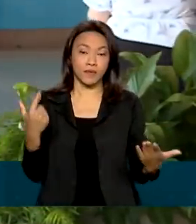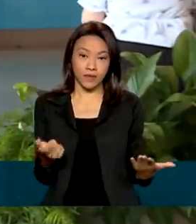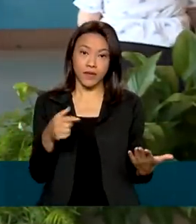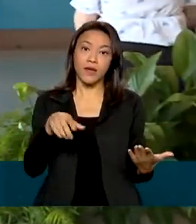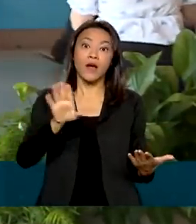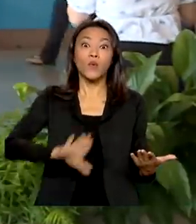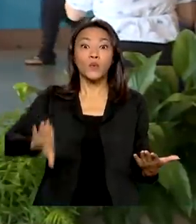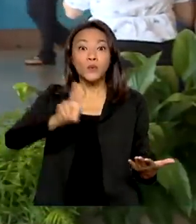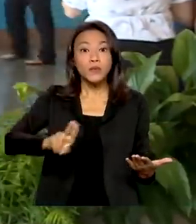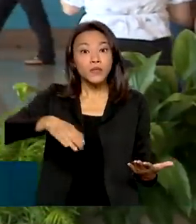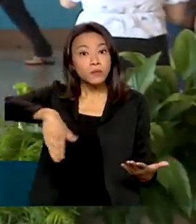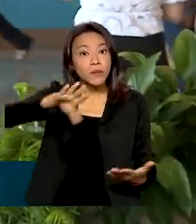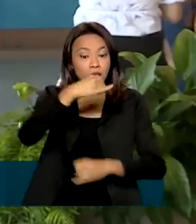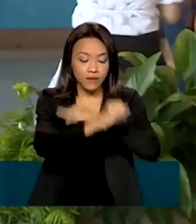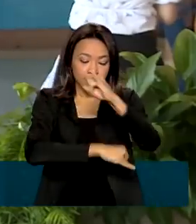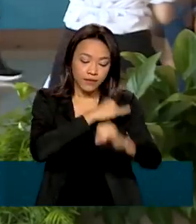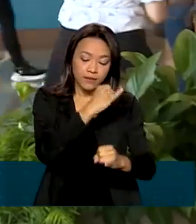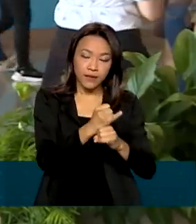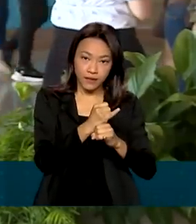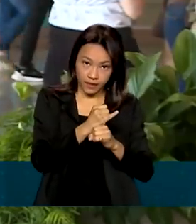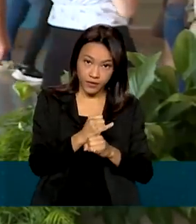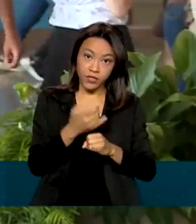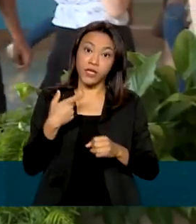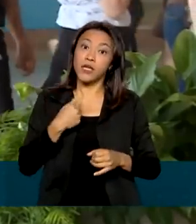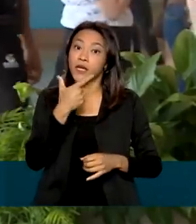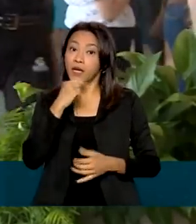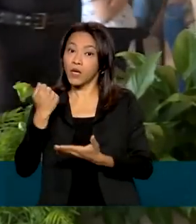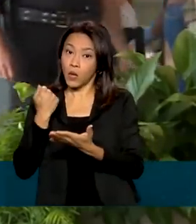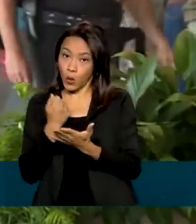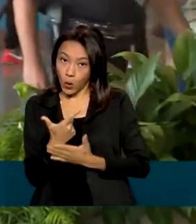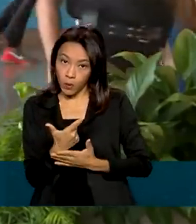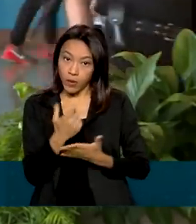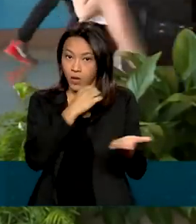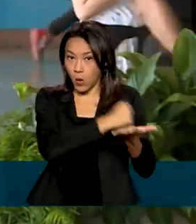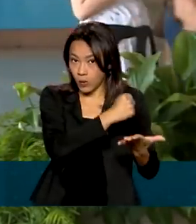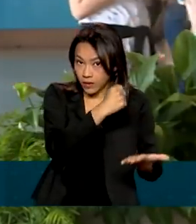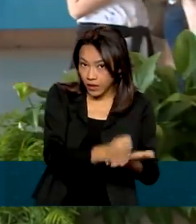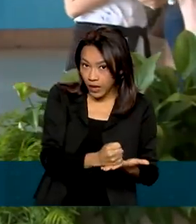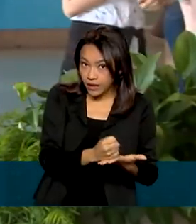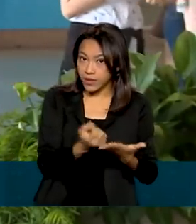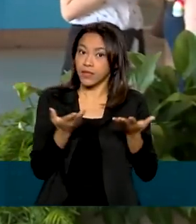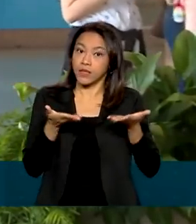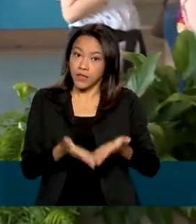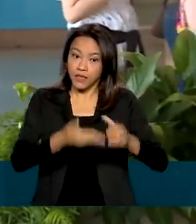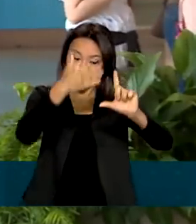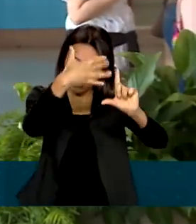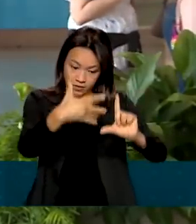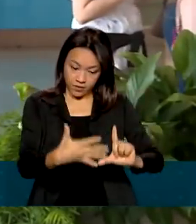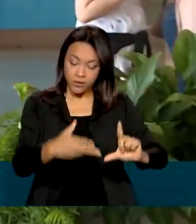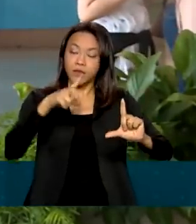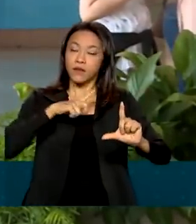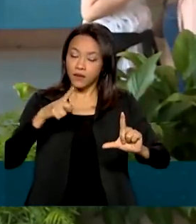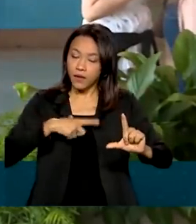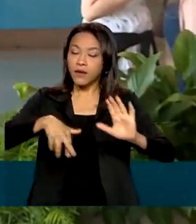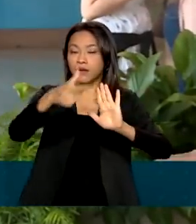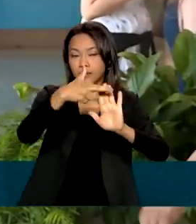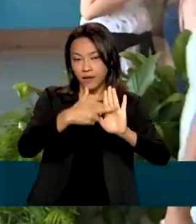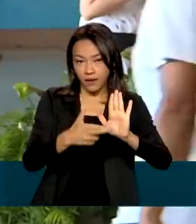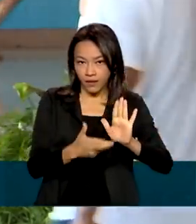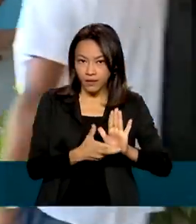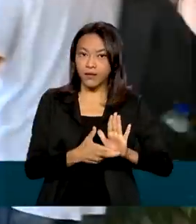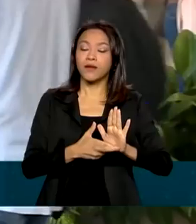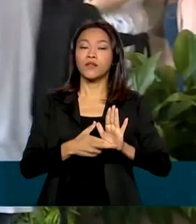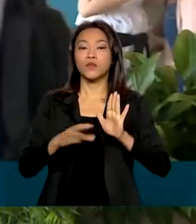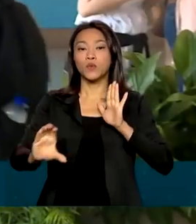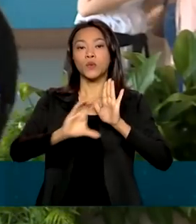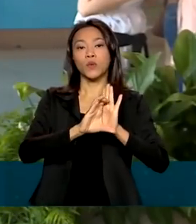mais a internet. E no e-commerce, quem compra ou contrata um serviço também é protegido pelo Código de Defesa do Consumidor.